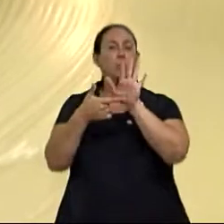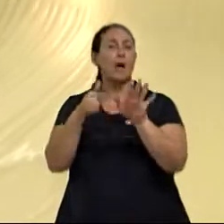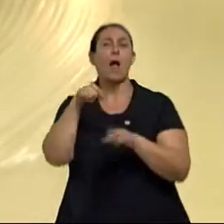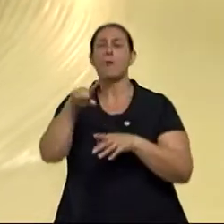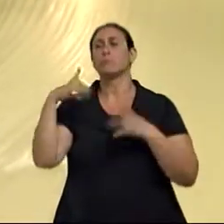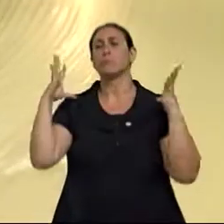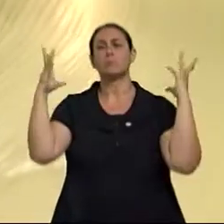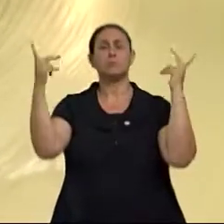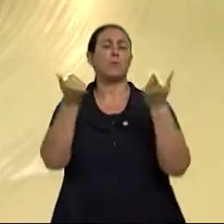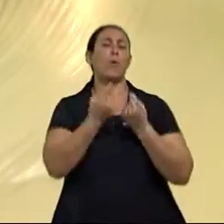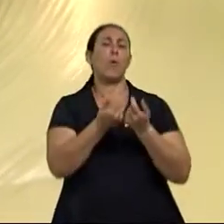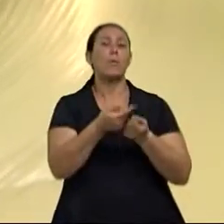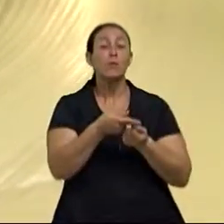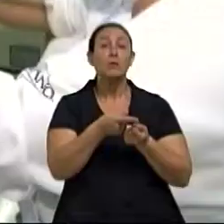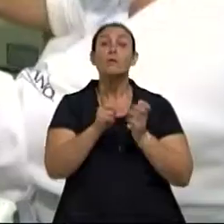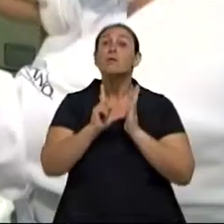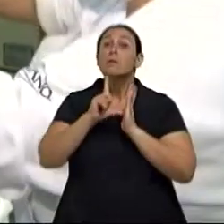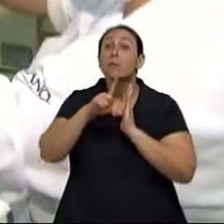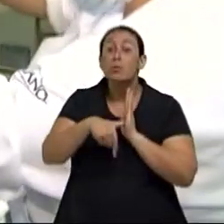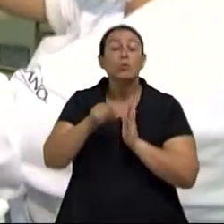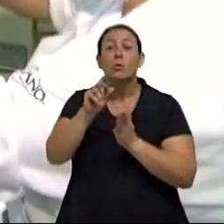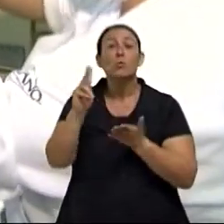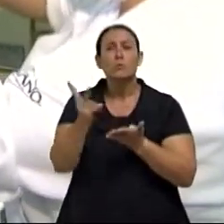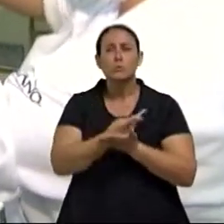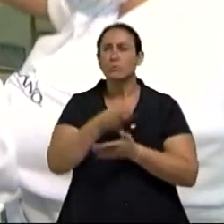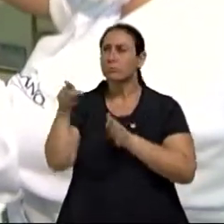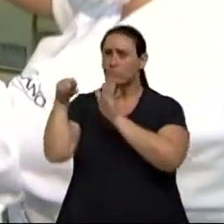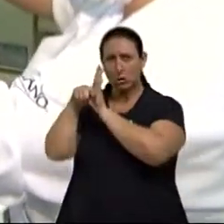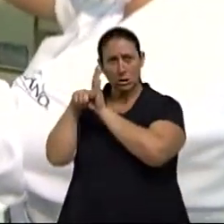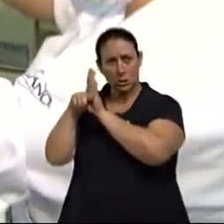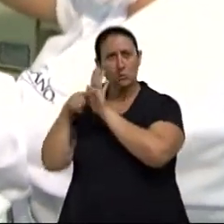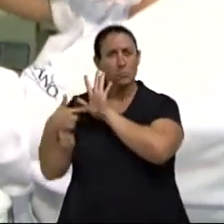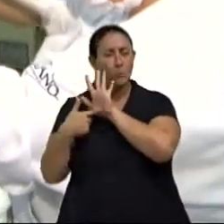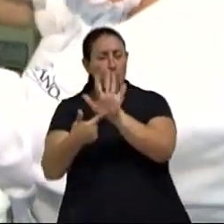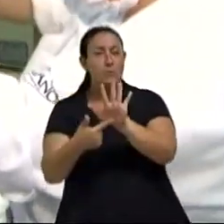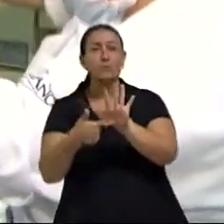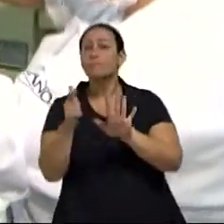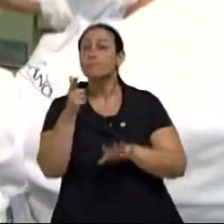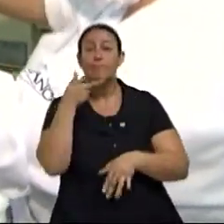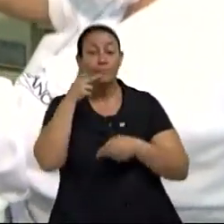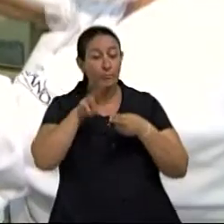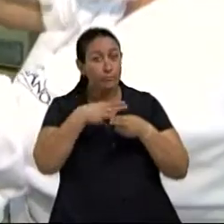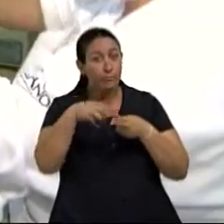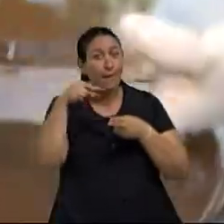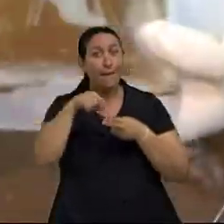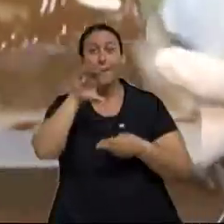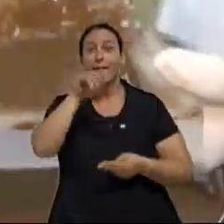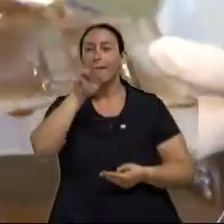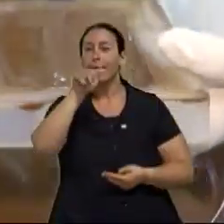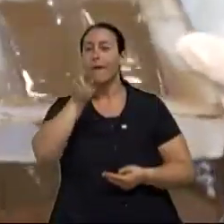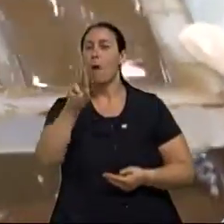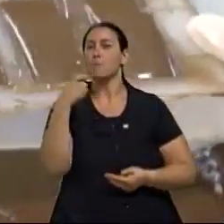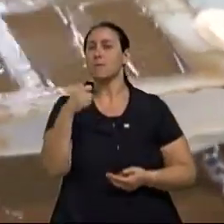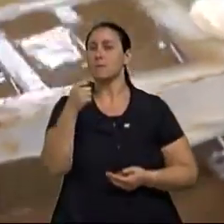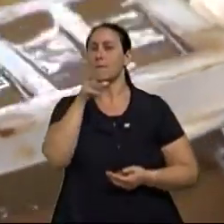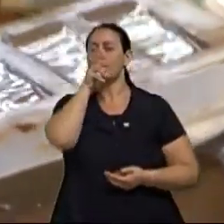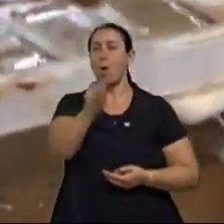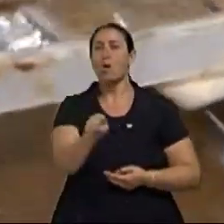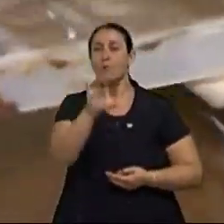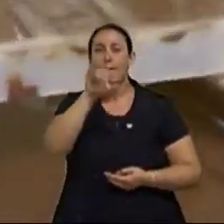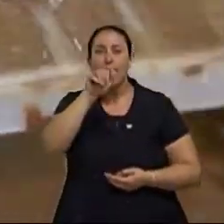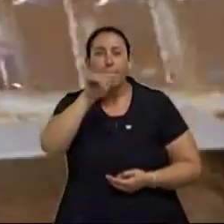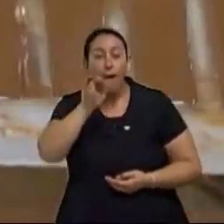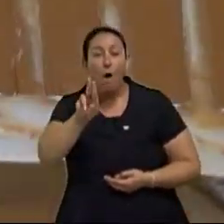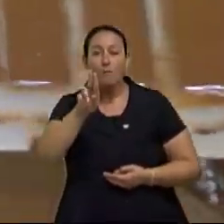o consumidor está mais esclarecido a respeito dos benefícios do